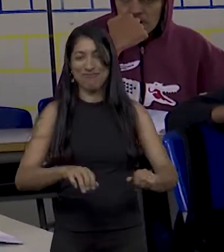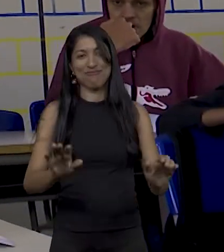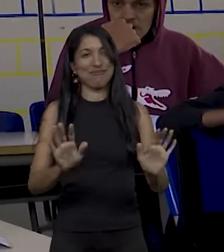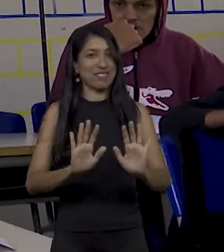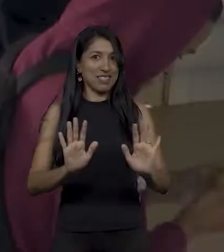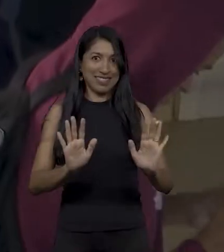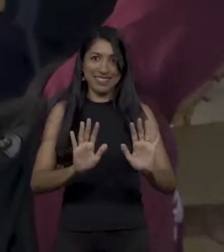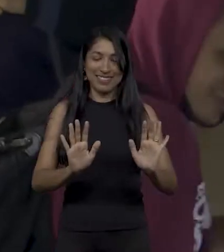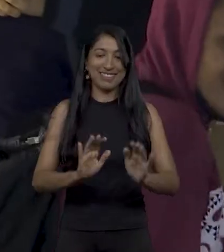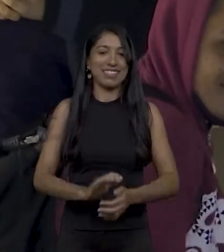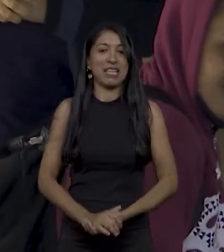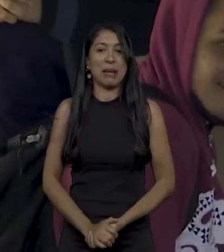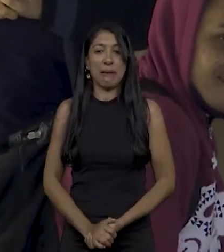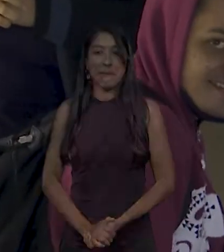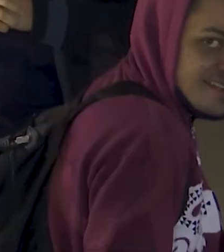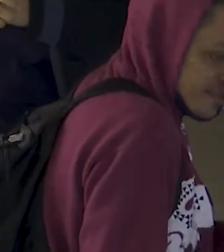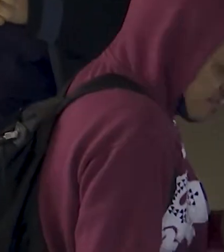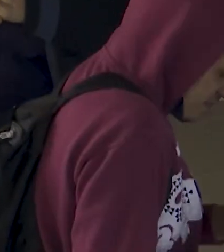intérprete.